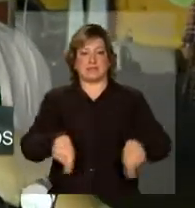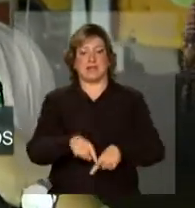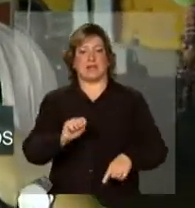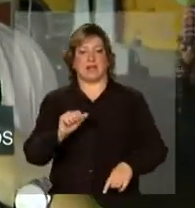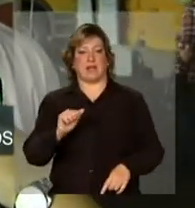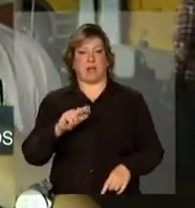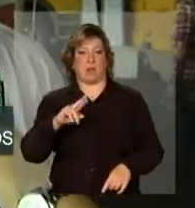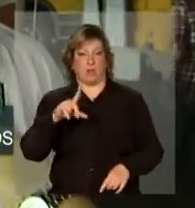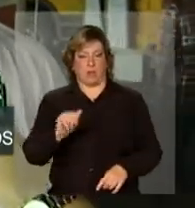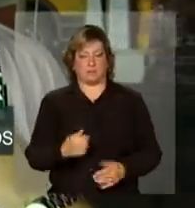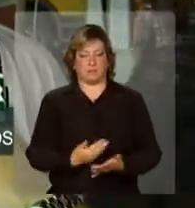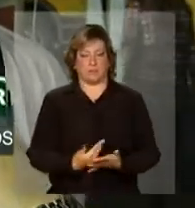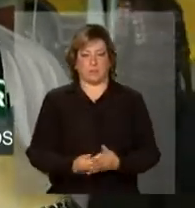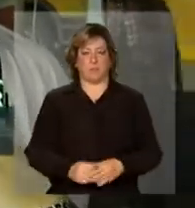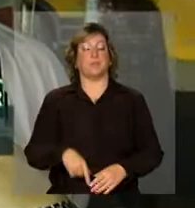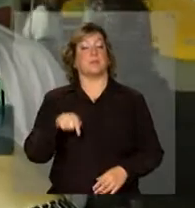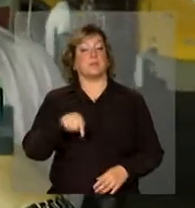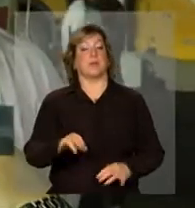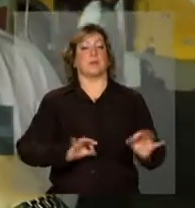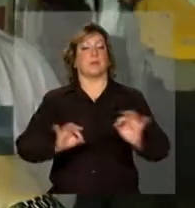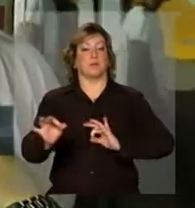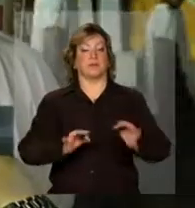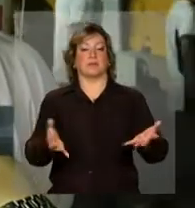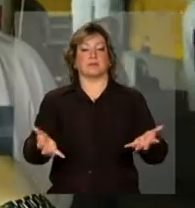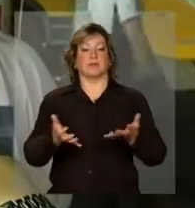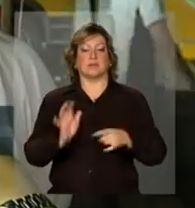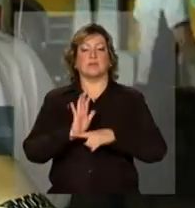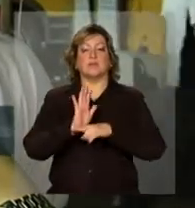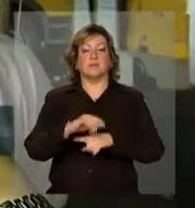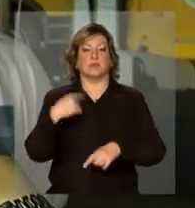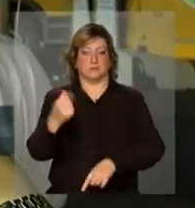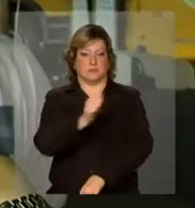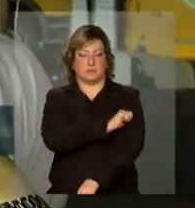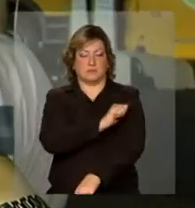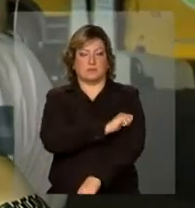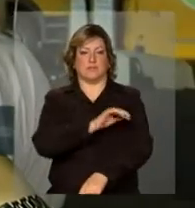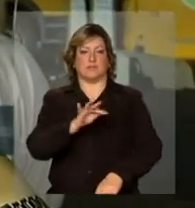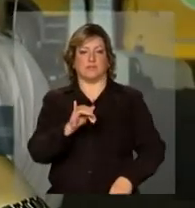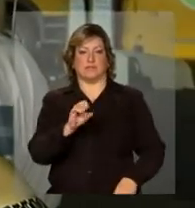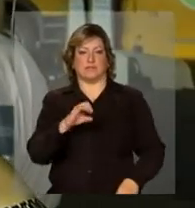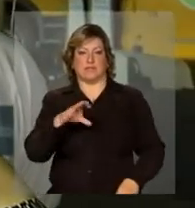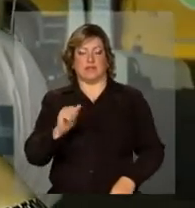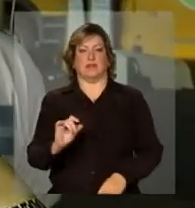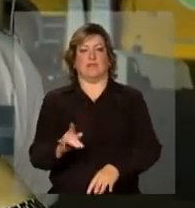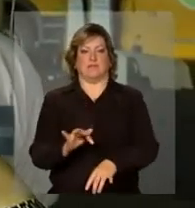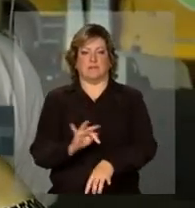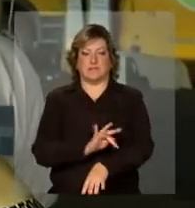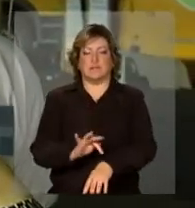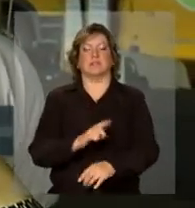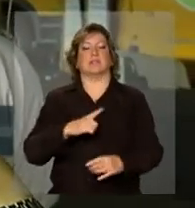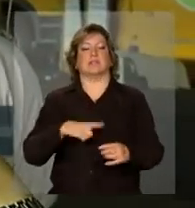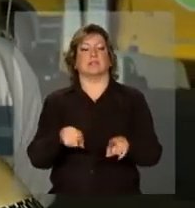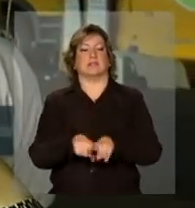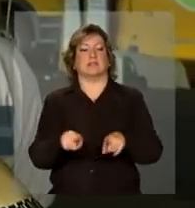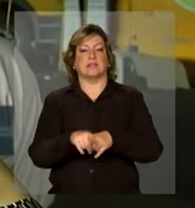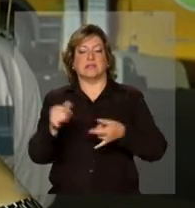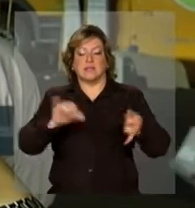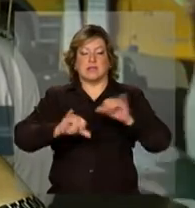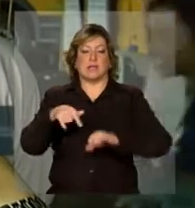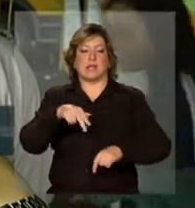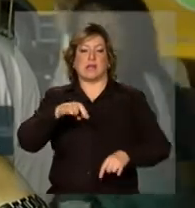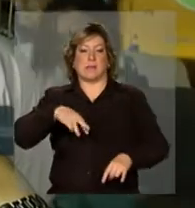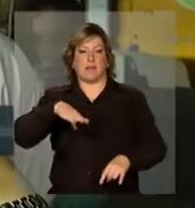projeto visa despertar o aluno para o lado de física, química, matemática. Ele estimula justamente o